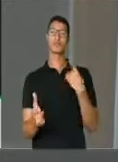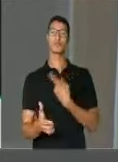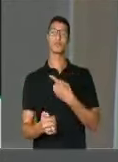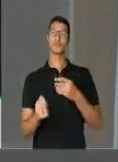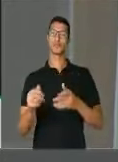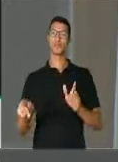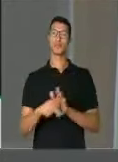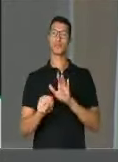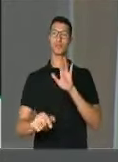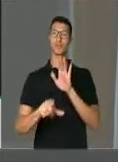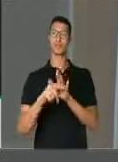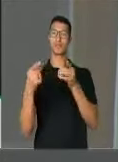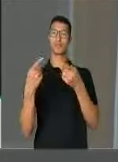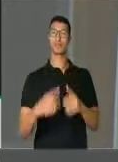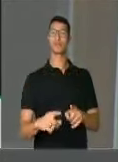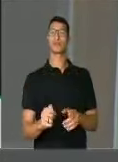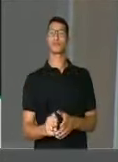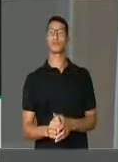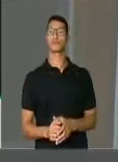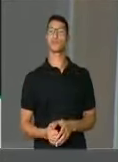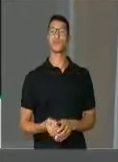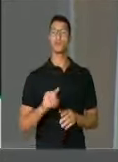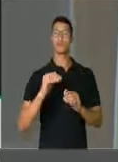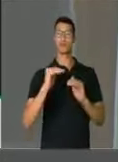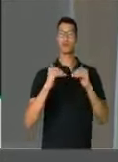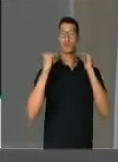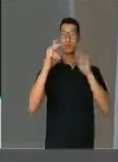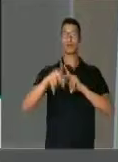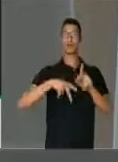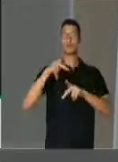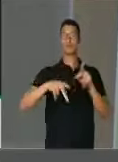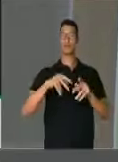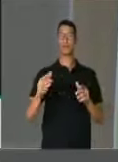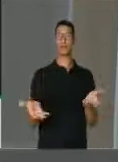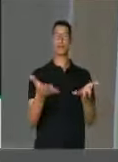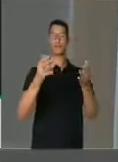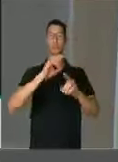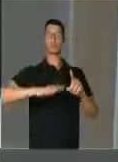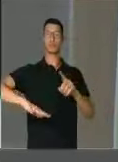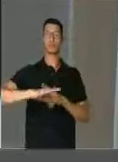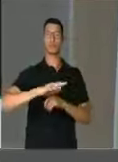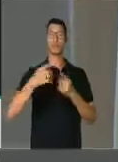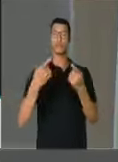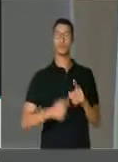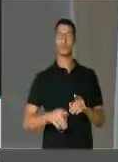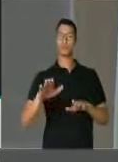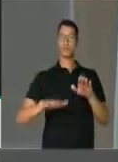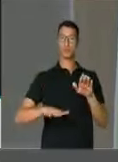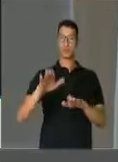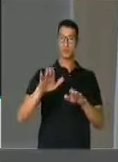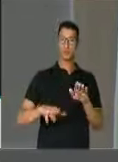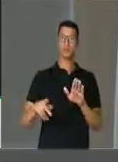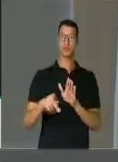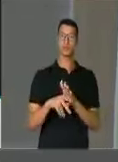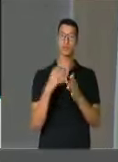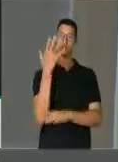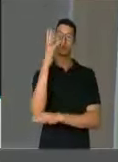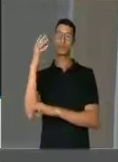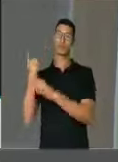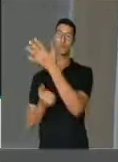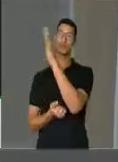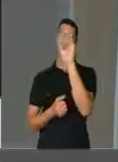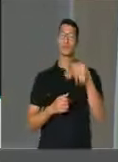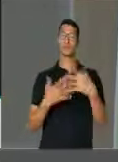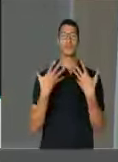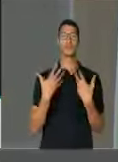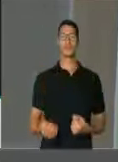estamos legislando contra a soberania do país, contra o equilíbrio social, contra o equilíbrio ambiental. Isso